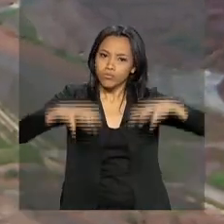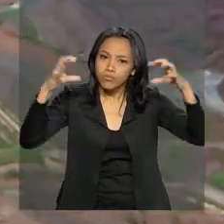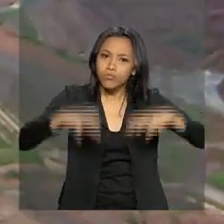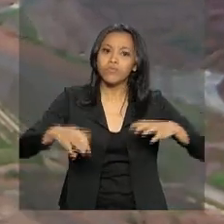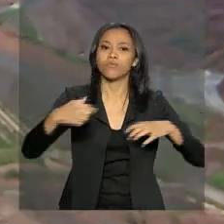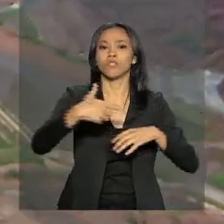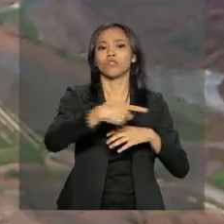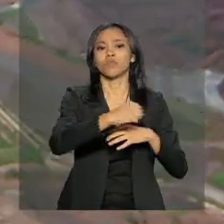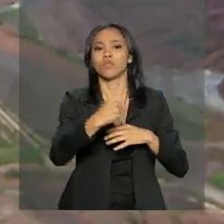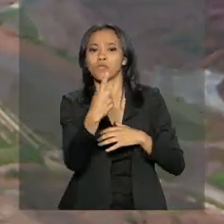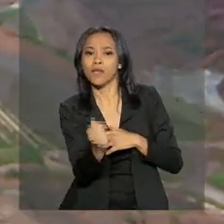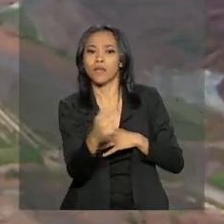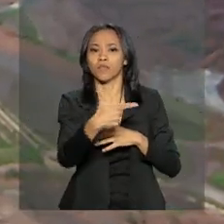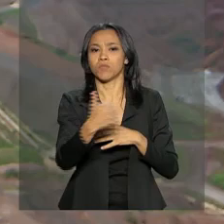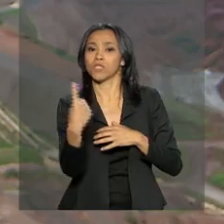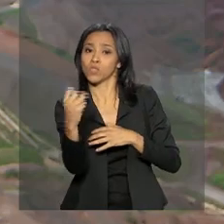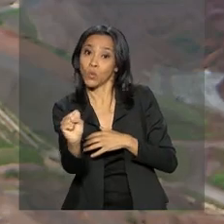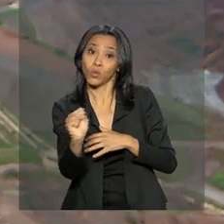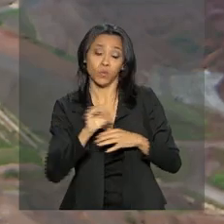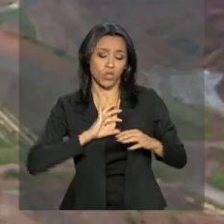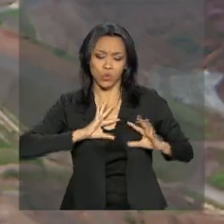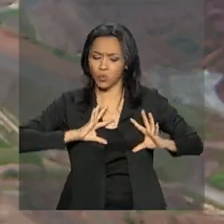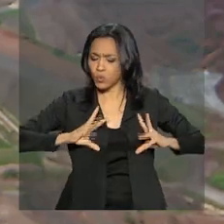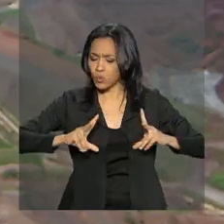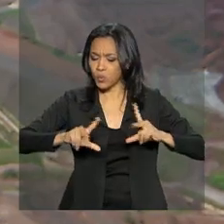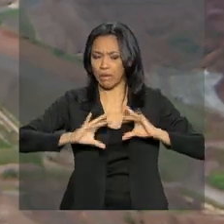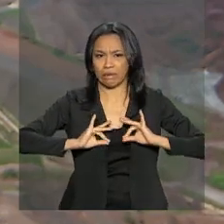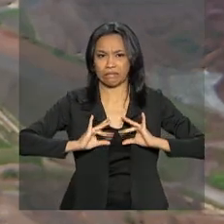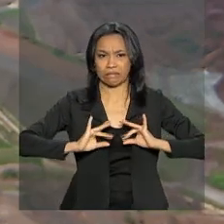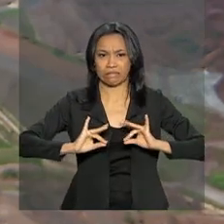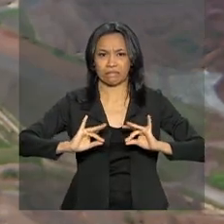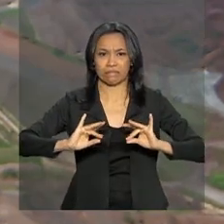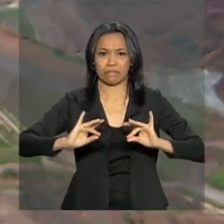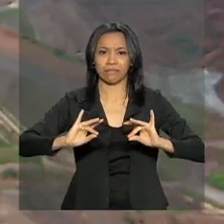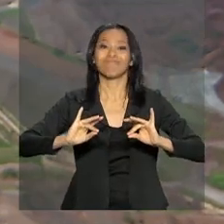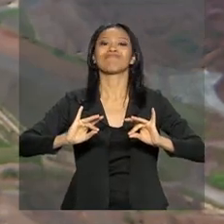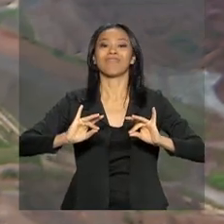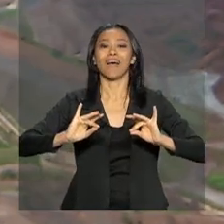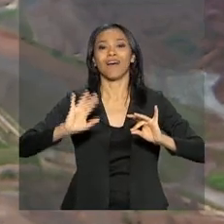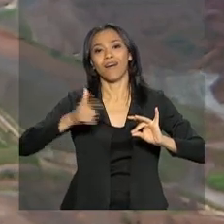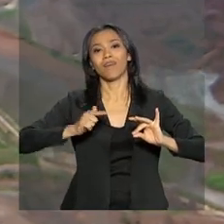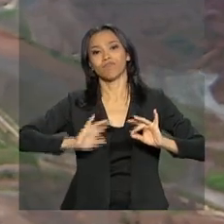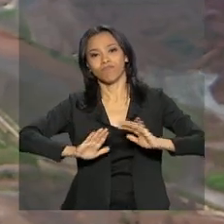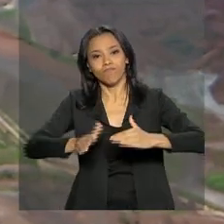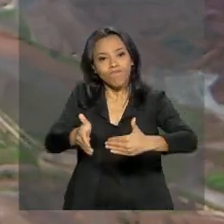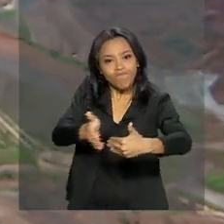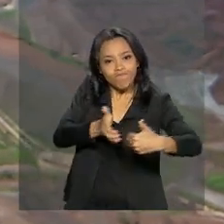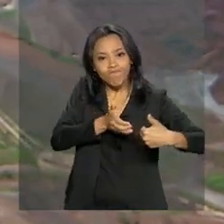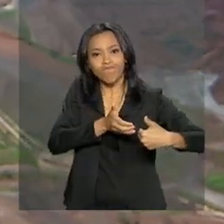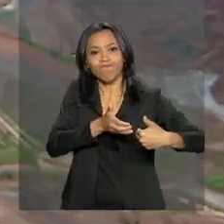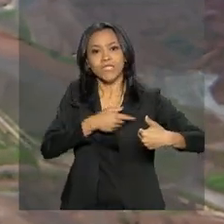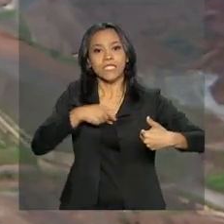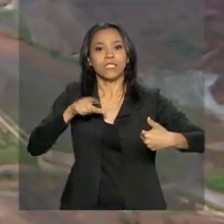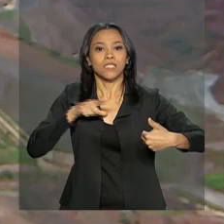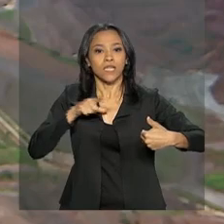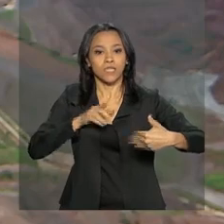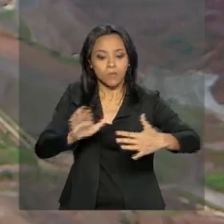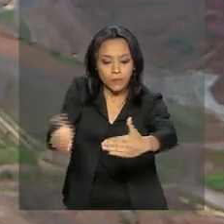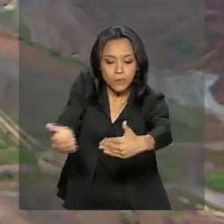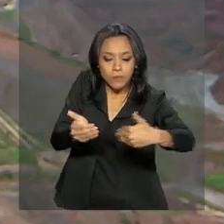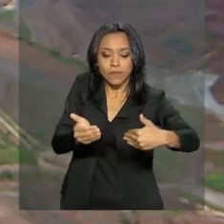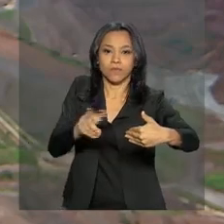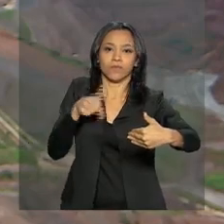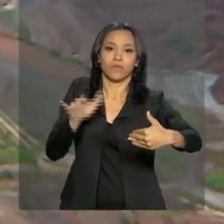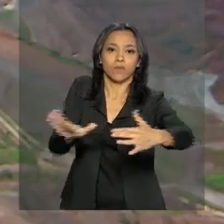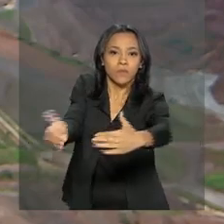e todo esse rejeito remanescente está contido dentro das áreas, está contido nessas estruturas, nesse